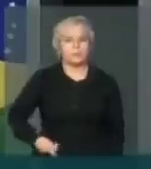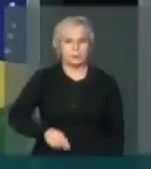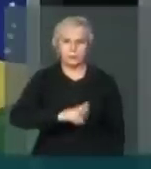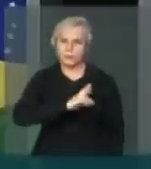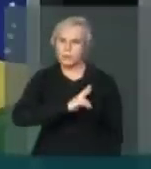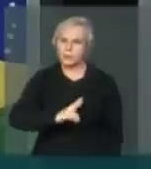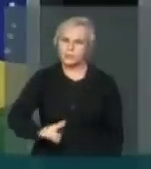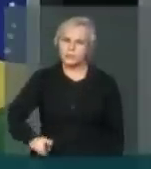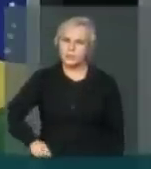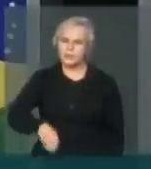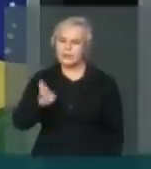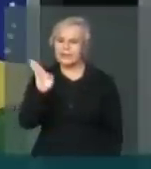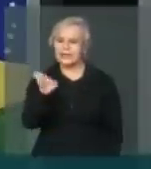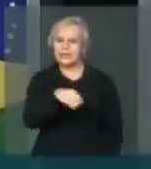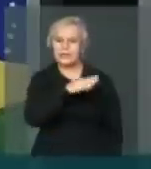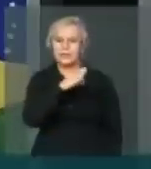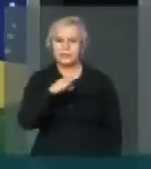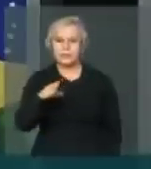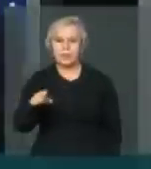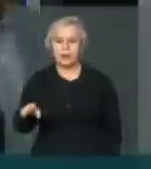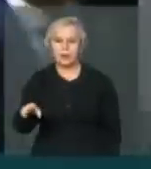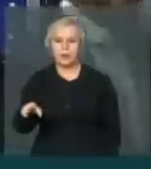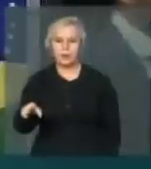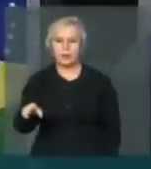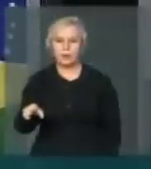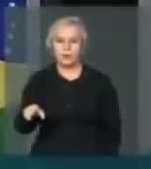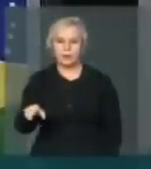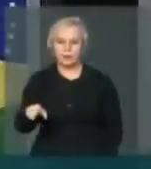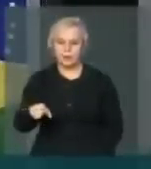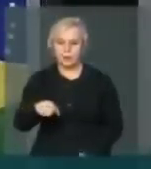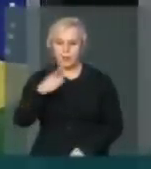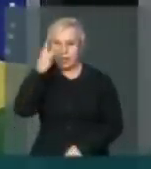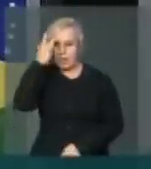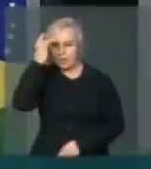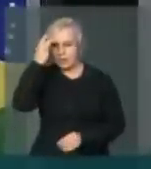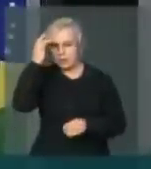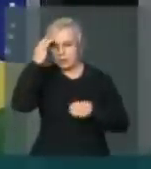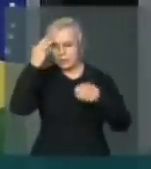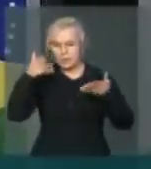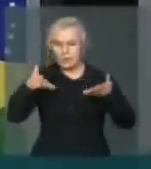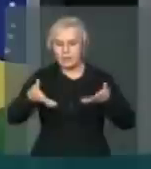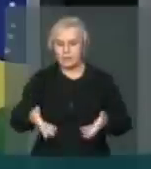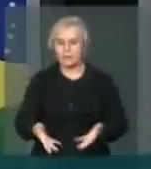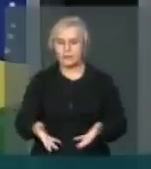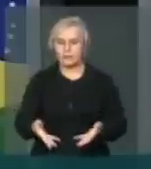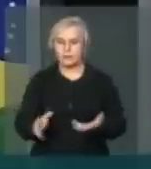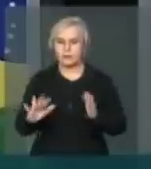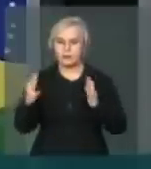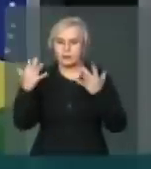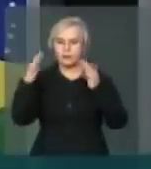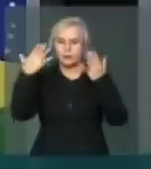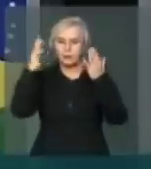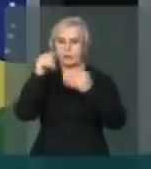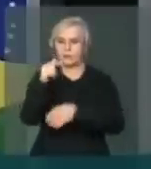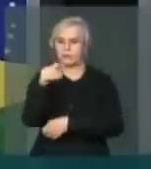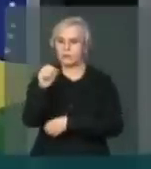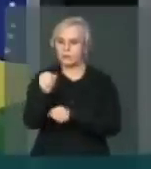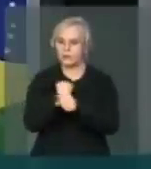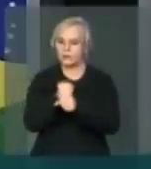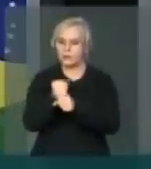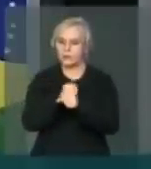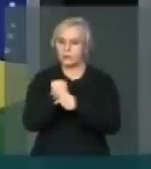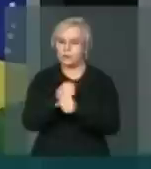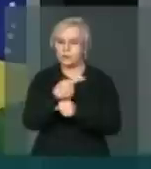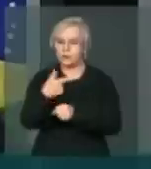Cancelou a sua participação Amanhã no evento Que comemora os 70 anos Do